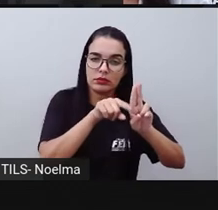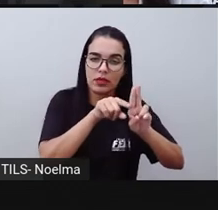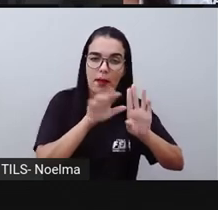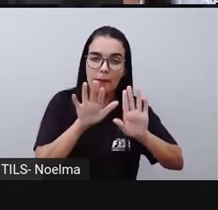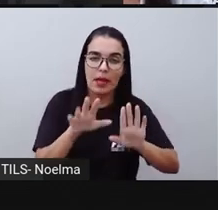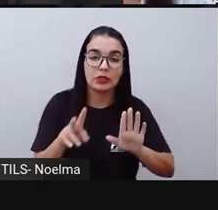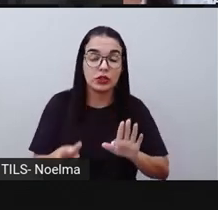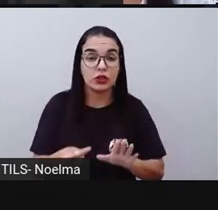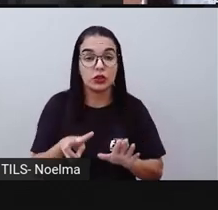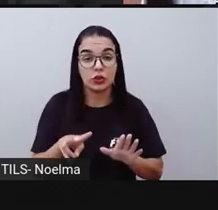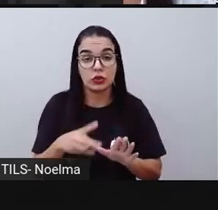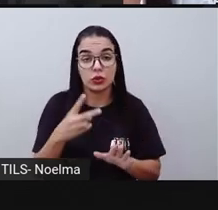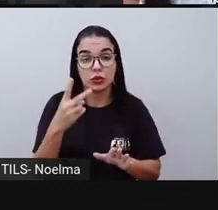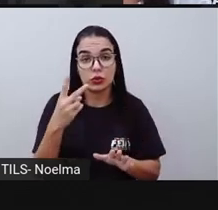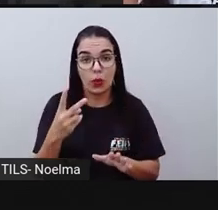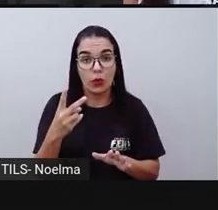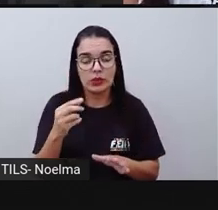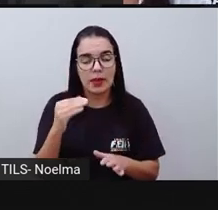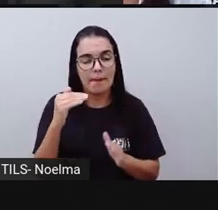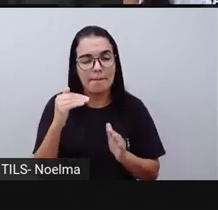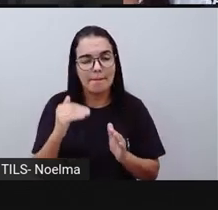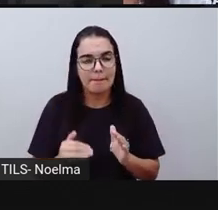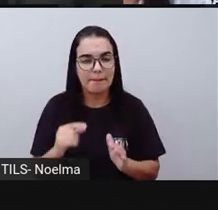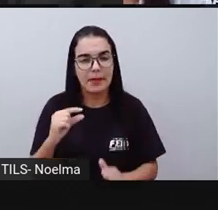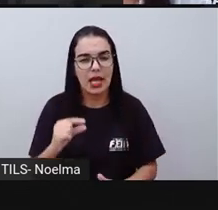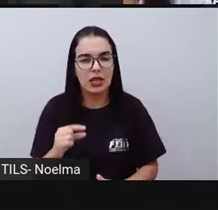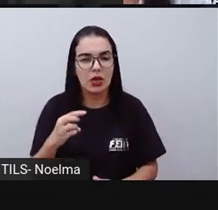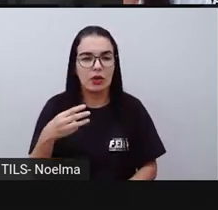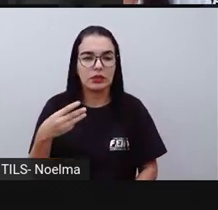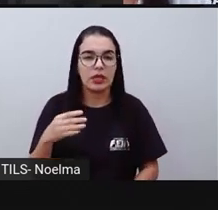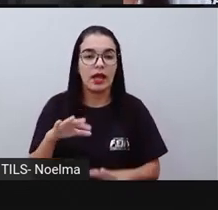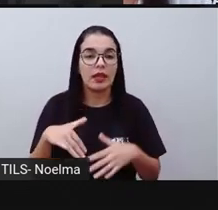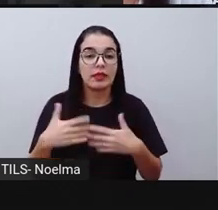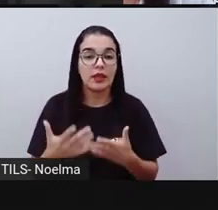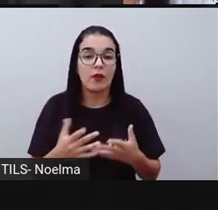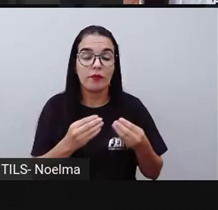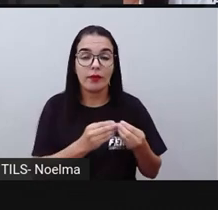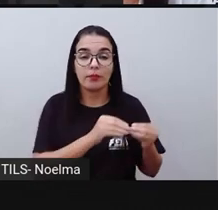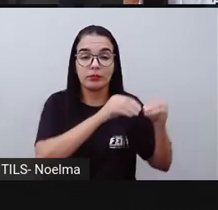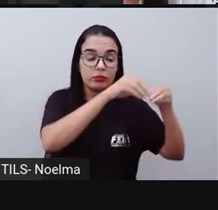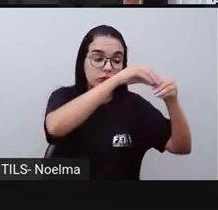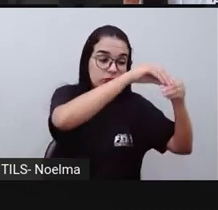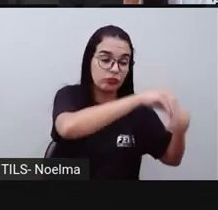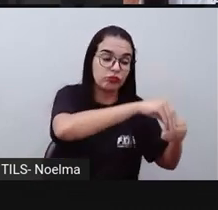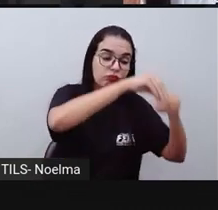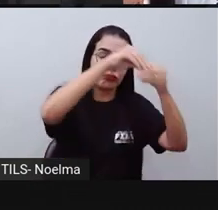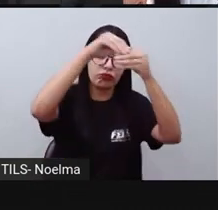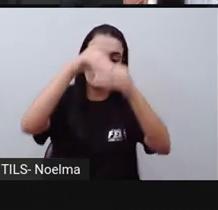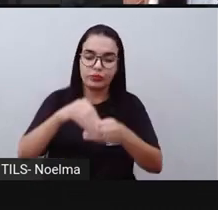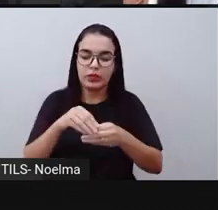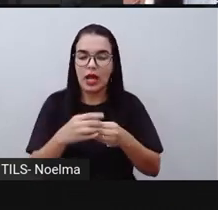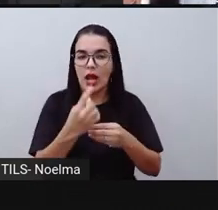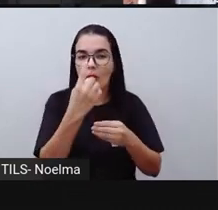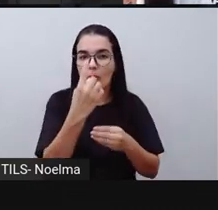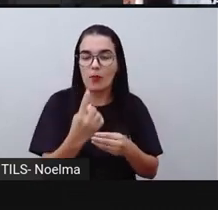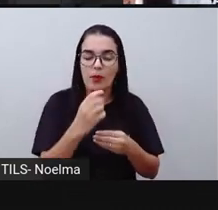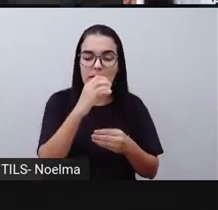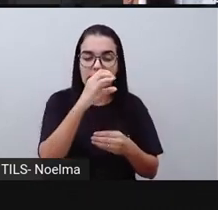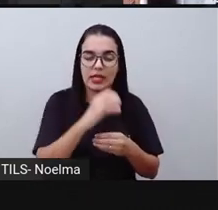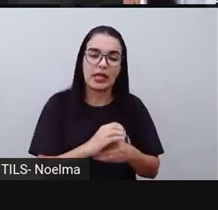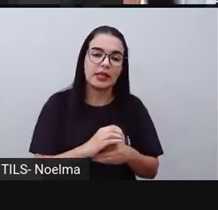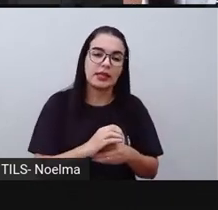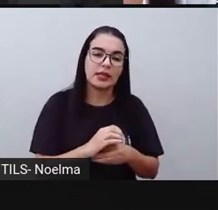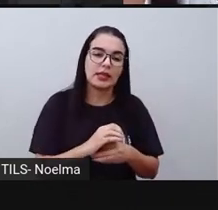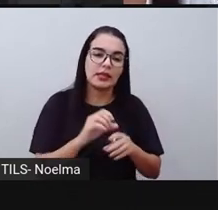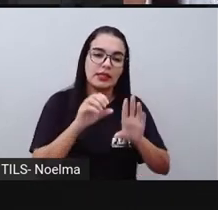note que 2 é menor que 3. Então, neste caso, vamos doar uma centena para a dezena. Olha só o que a Pro quer explicar,